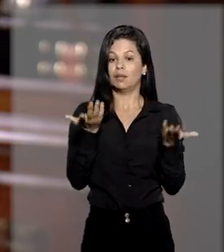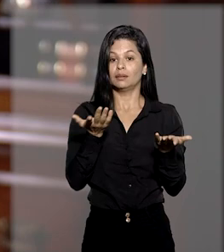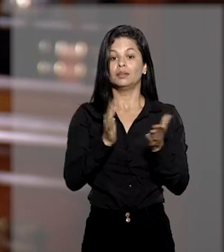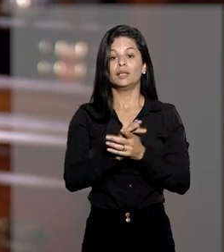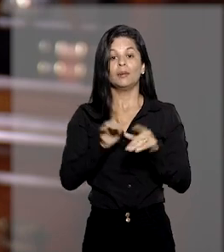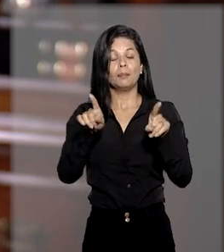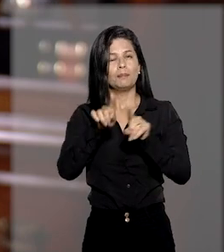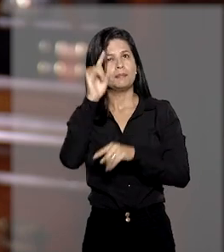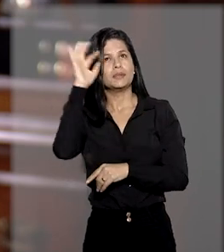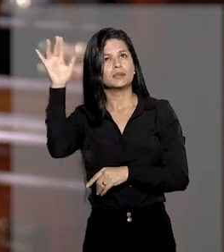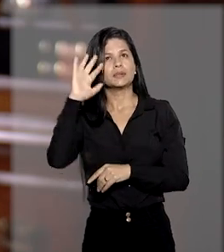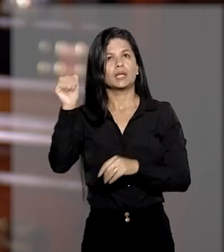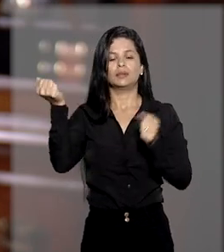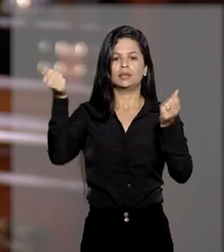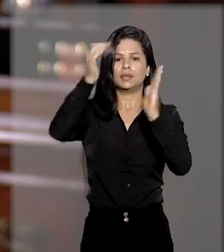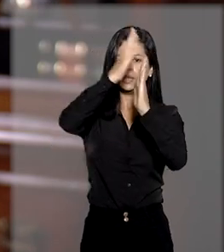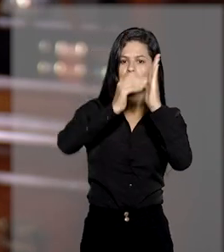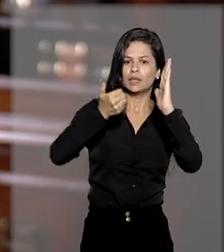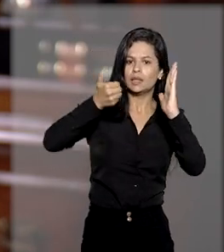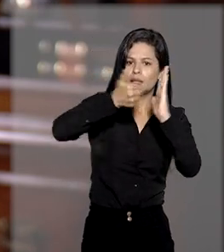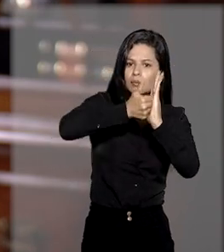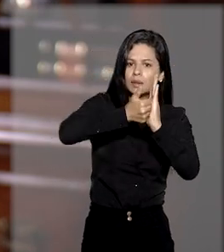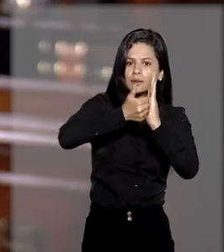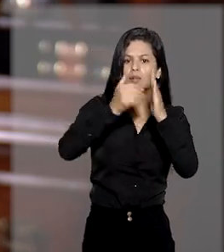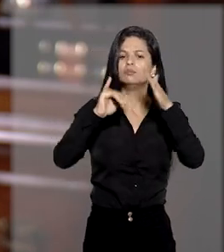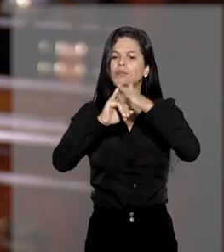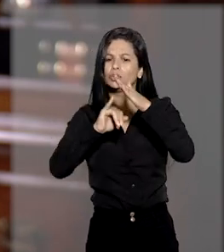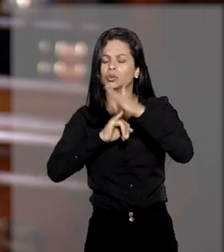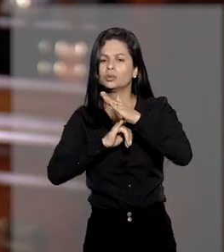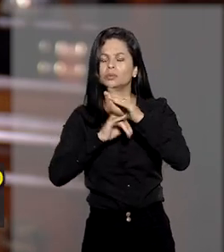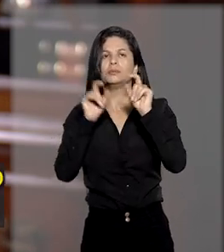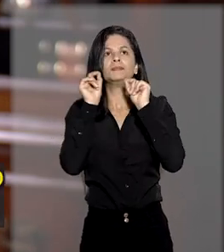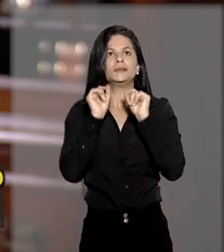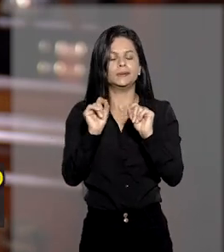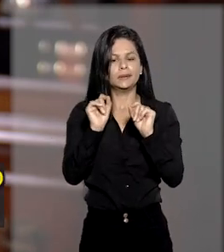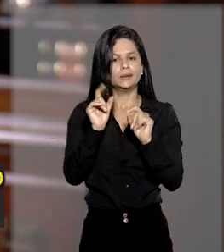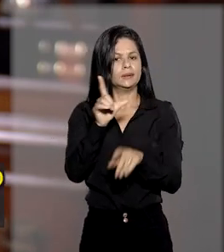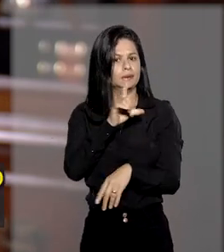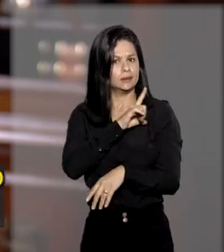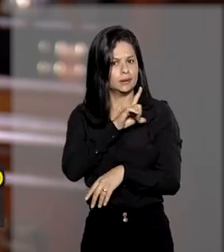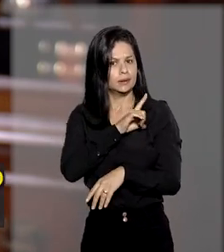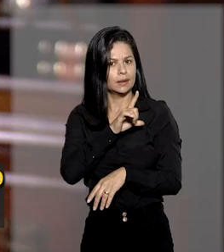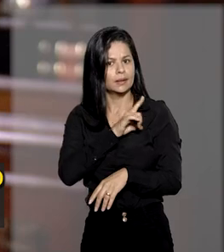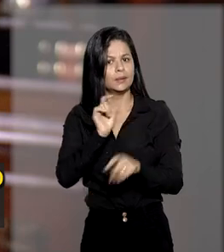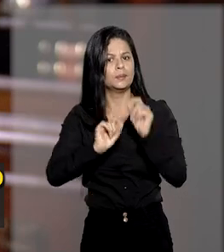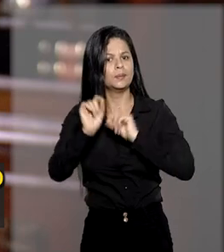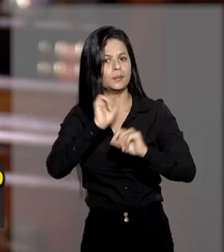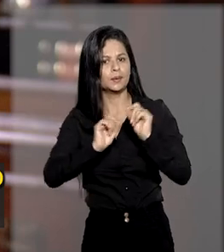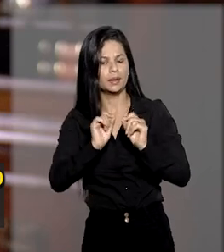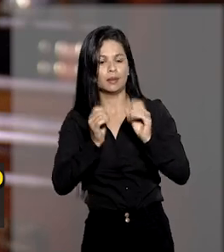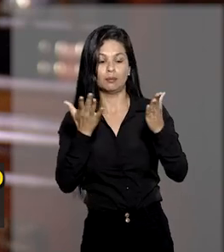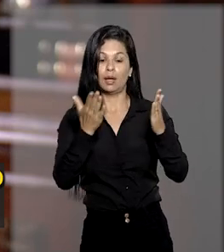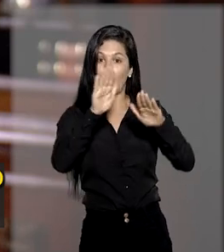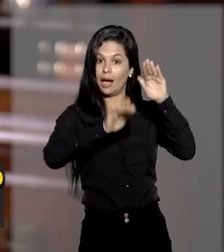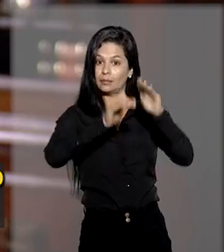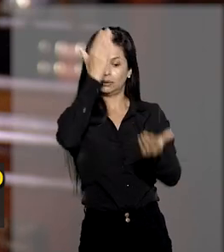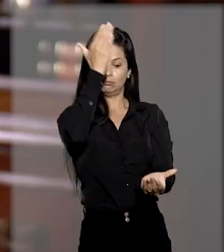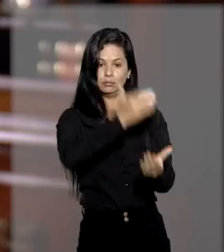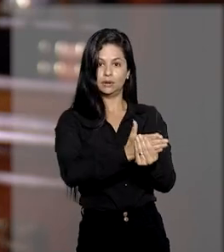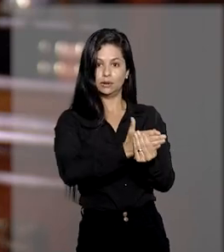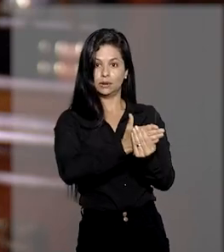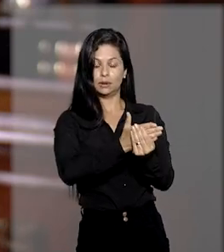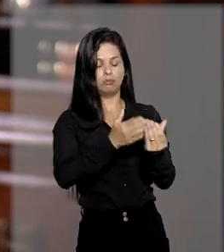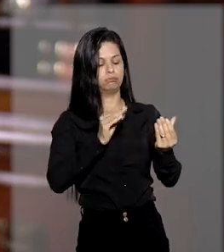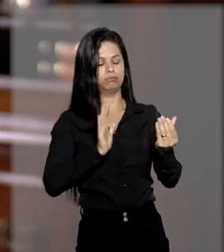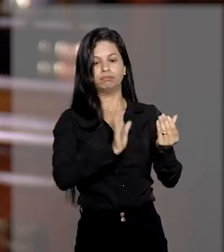a reclamação como um instituto em que a gente tem um descumprimento de uma decisão judicial